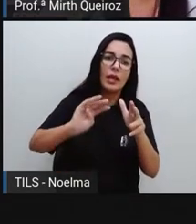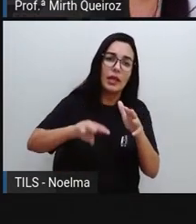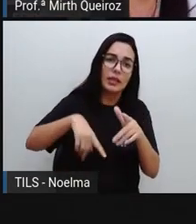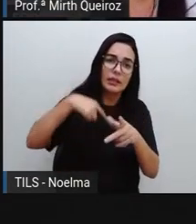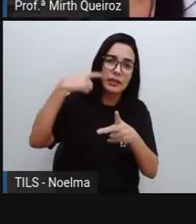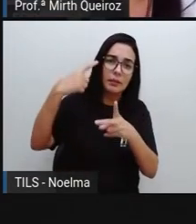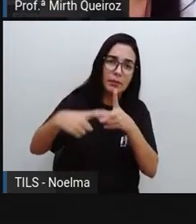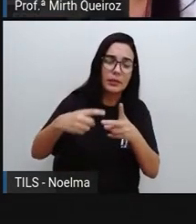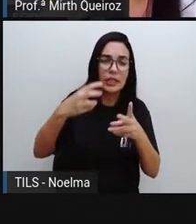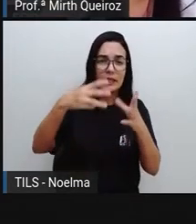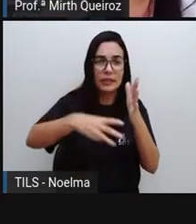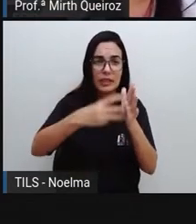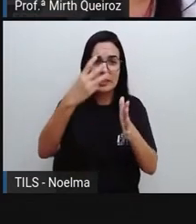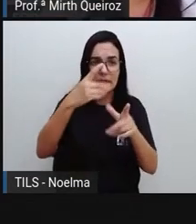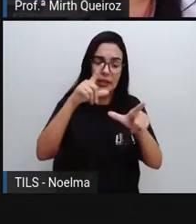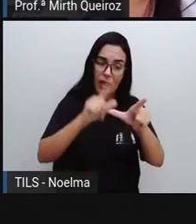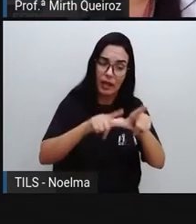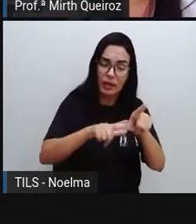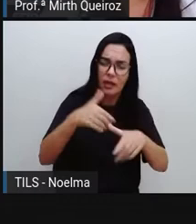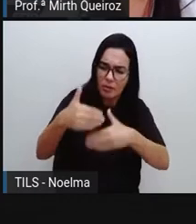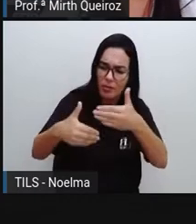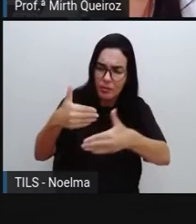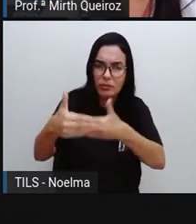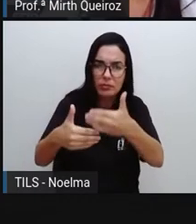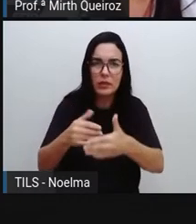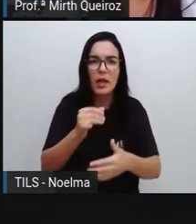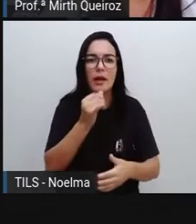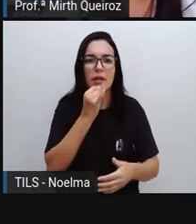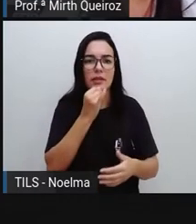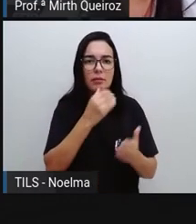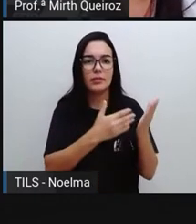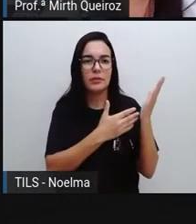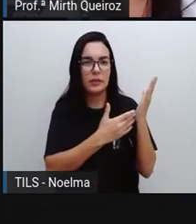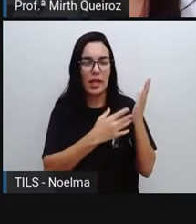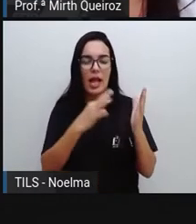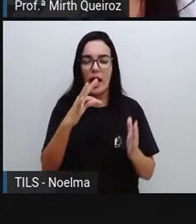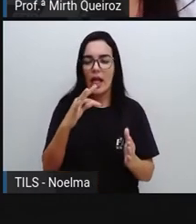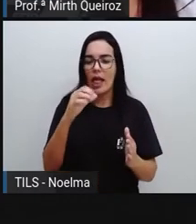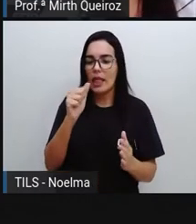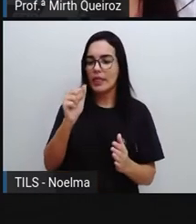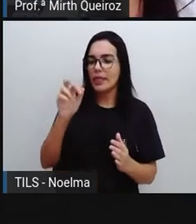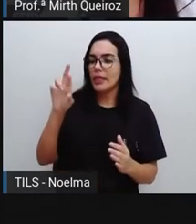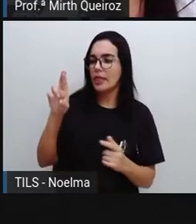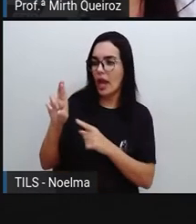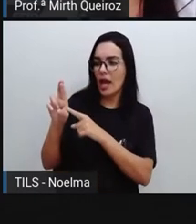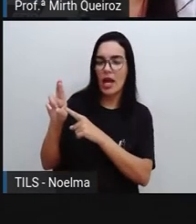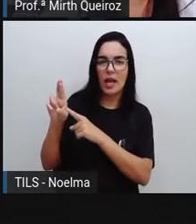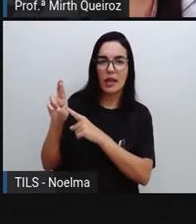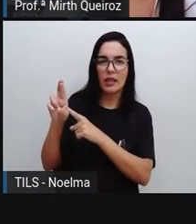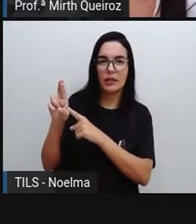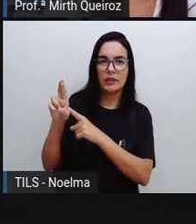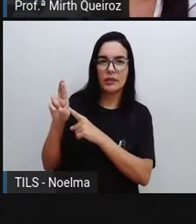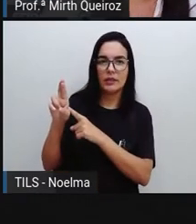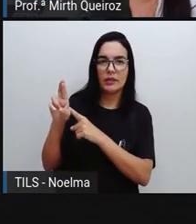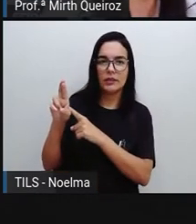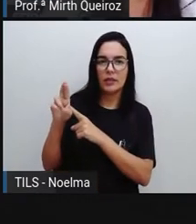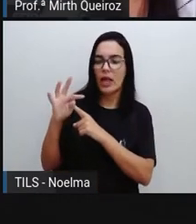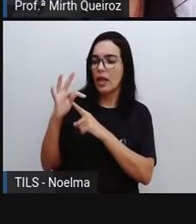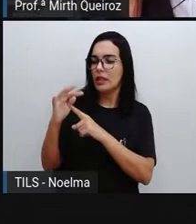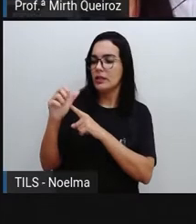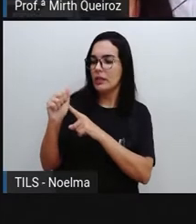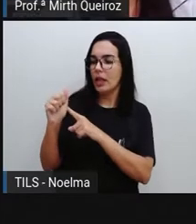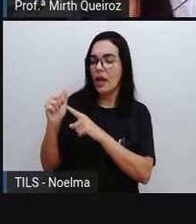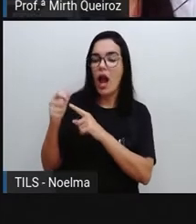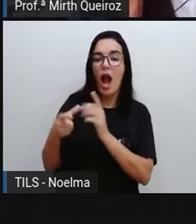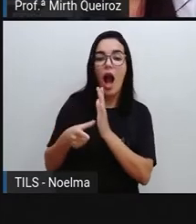vocês vão ver a terceira letra e assim por diante. Por exemplo, tartaruga sempre vai estar em frente de vaca. Por quê? T vem